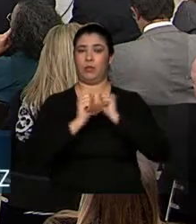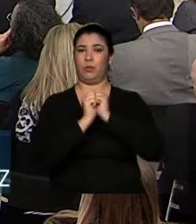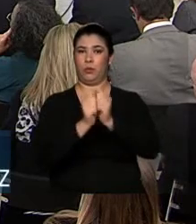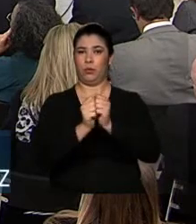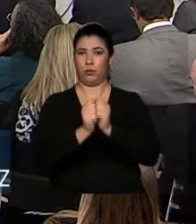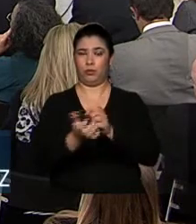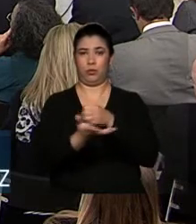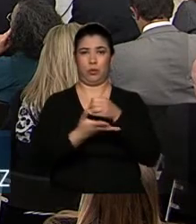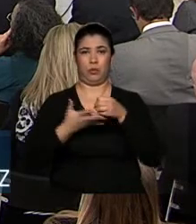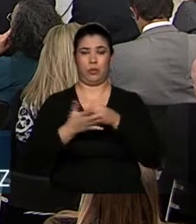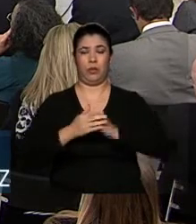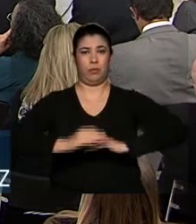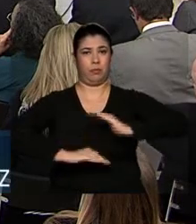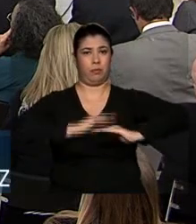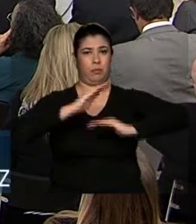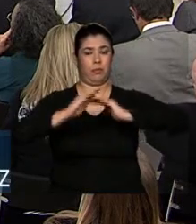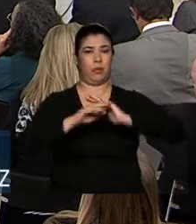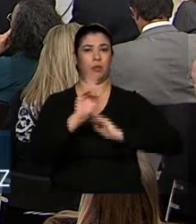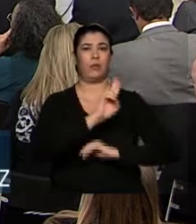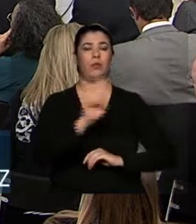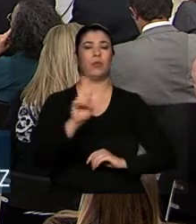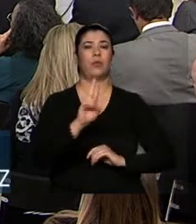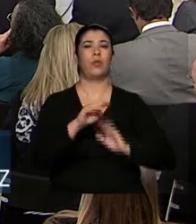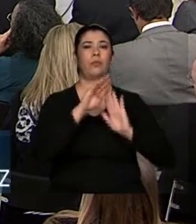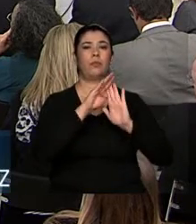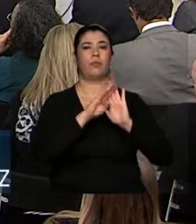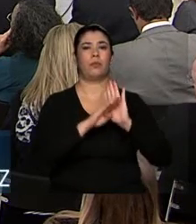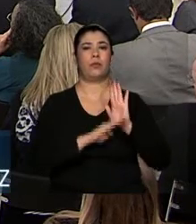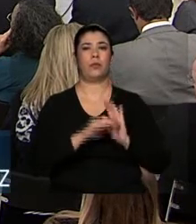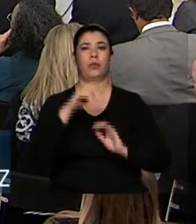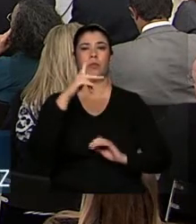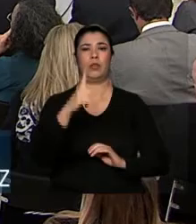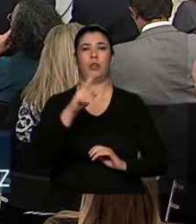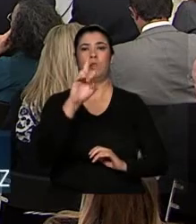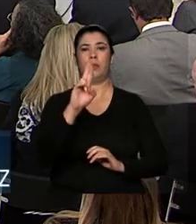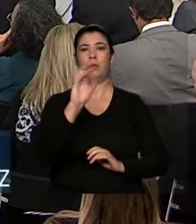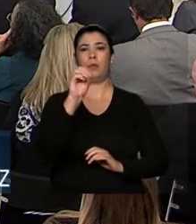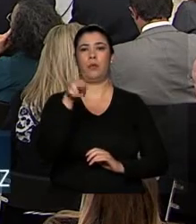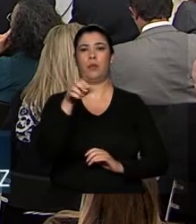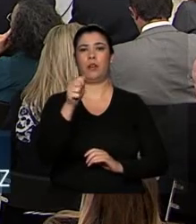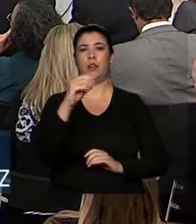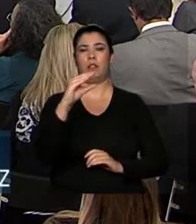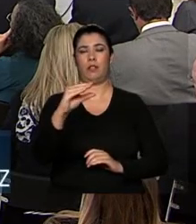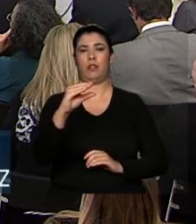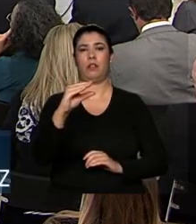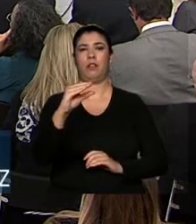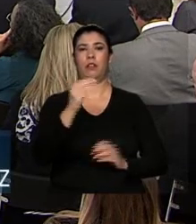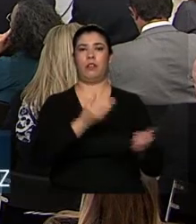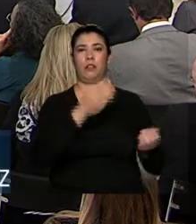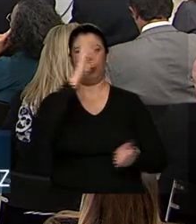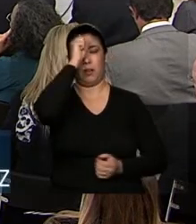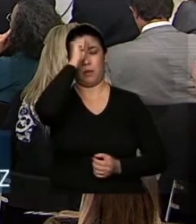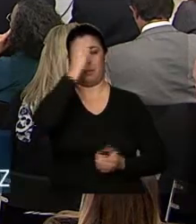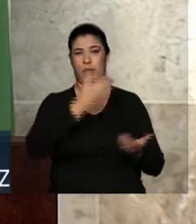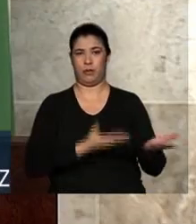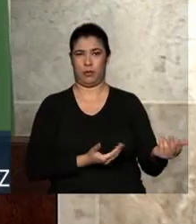na construção do chamado programa Pronatec Aprendiz. O Pronatec